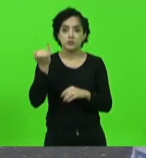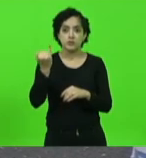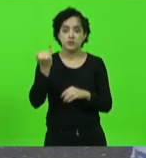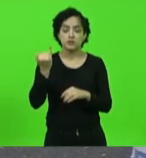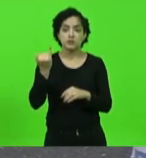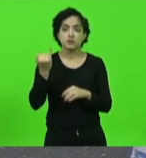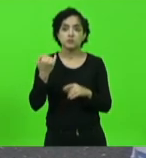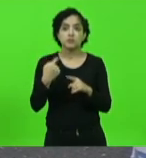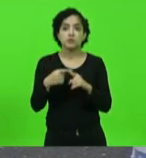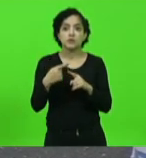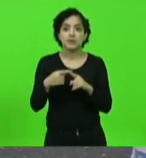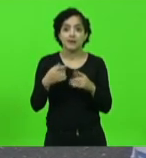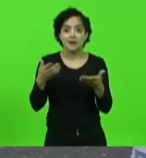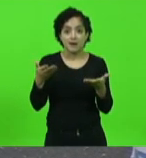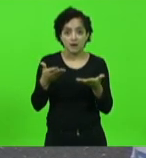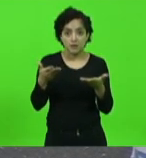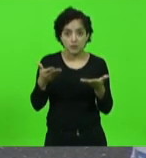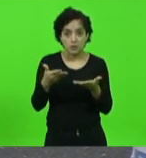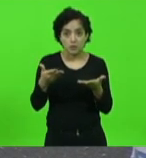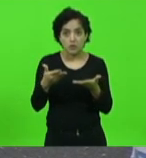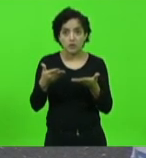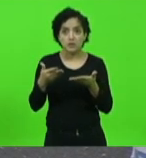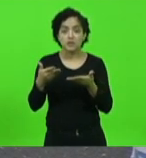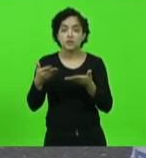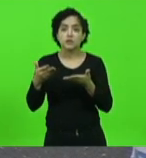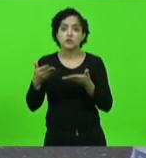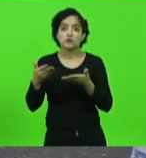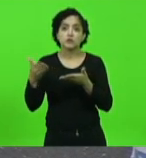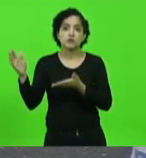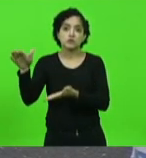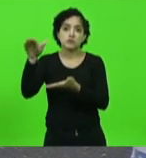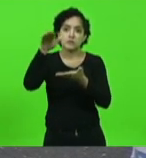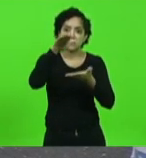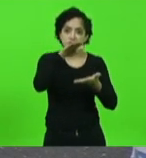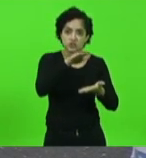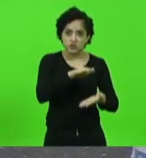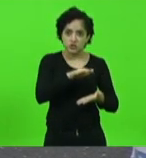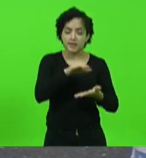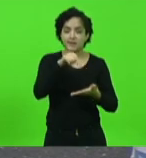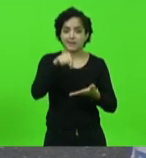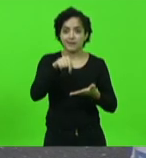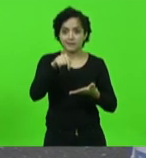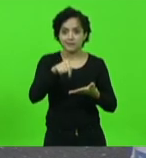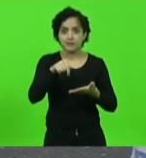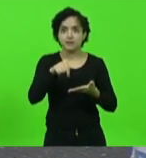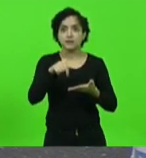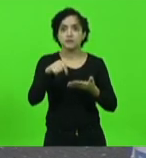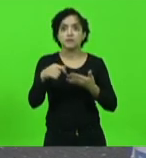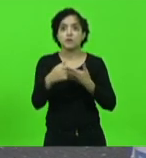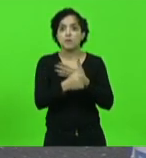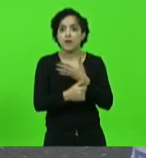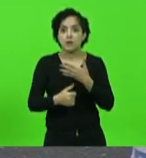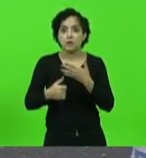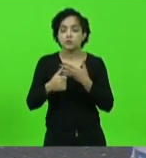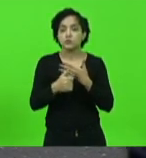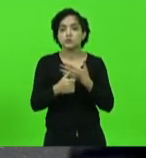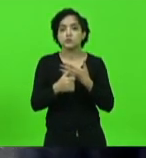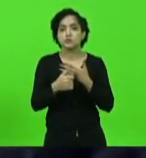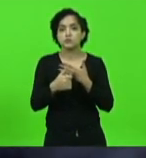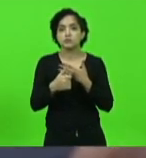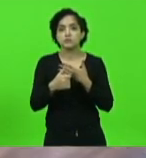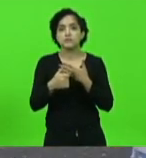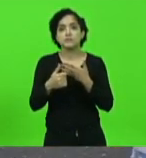de que agora todas as cargas que vem do Mercosul pela concessão de benefícios do Estado